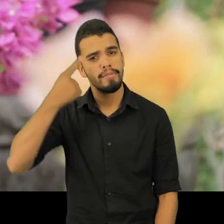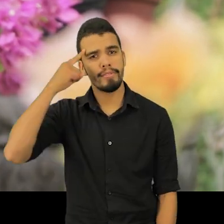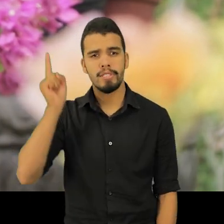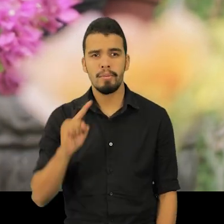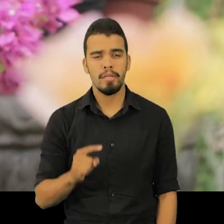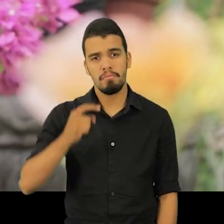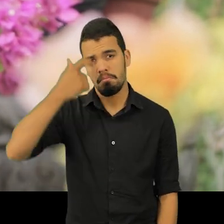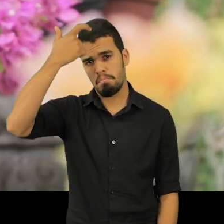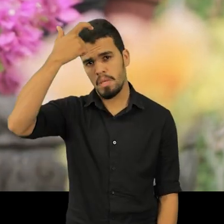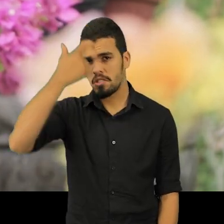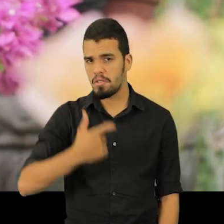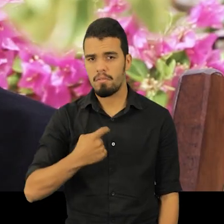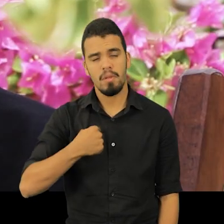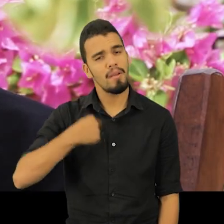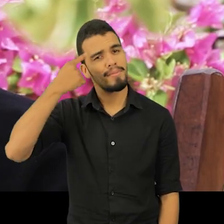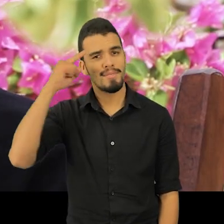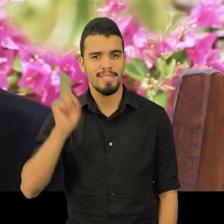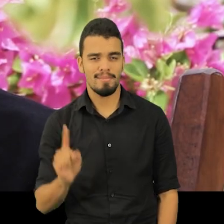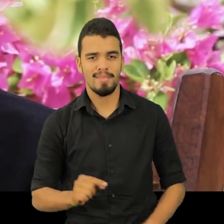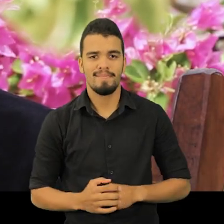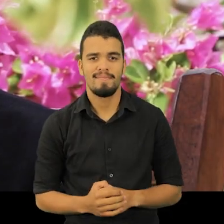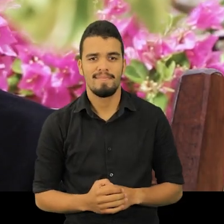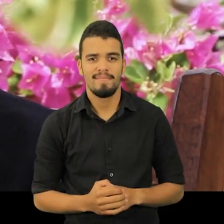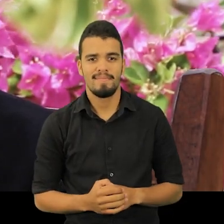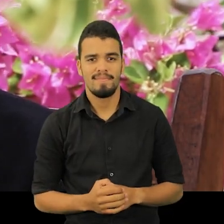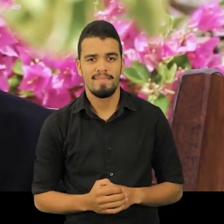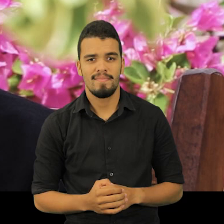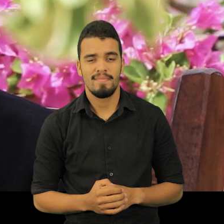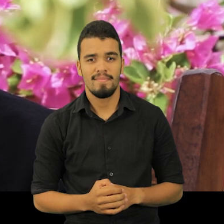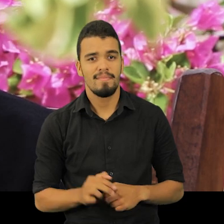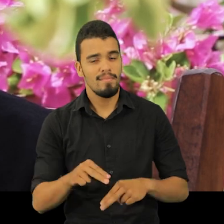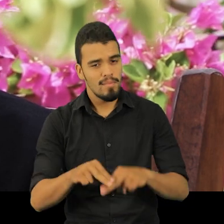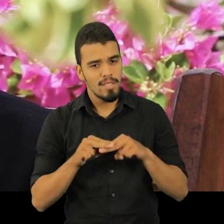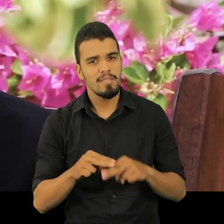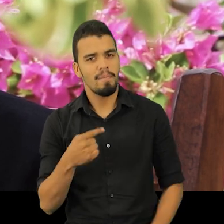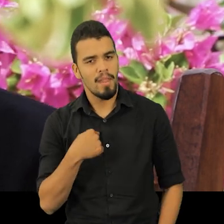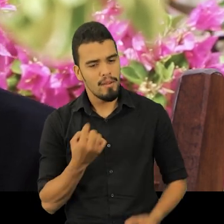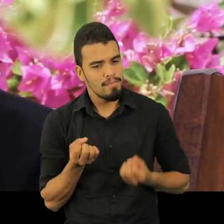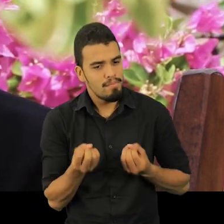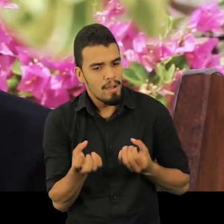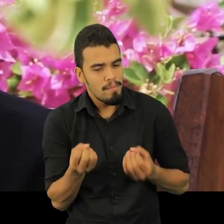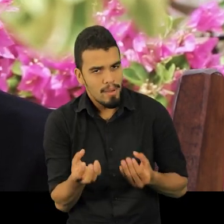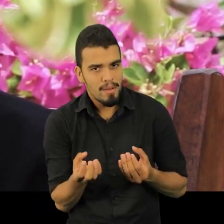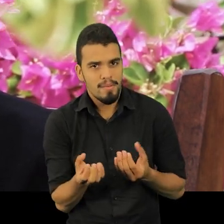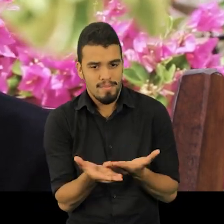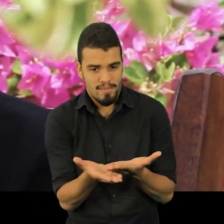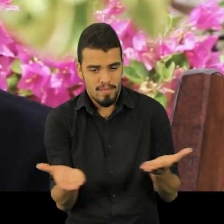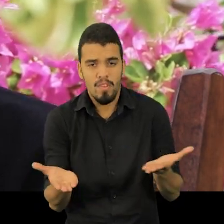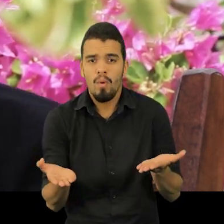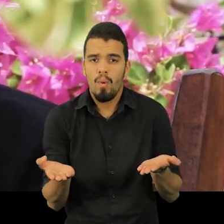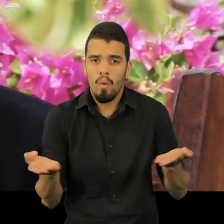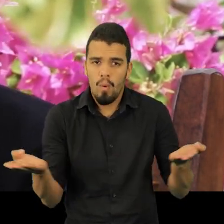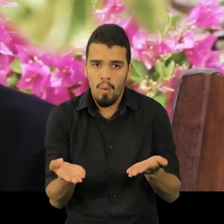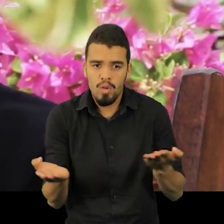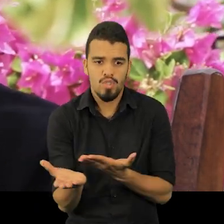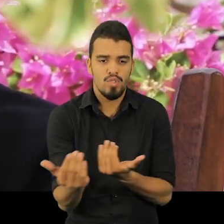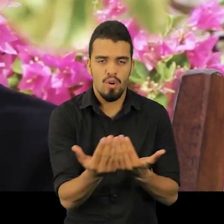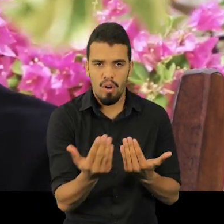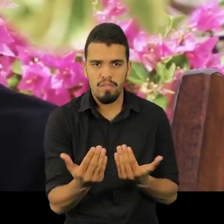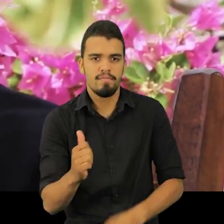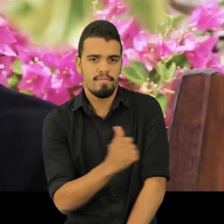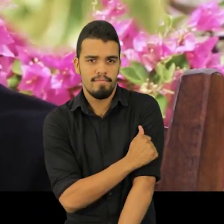sabia o que eu ia ser como pessoa. Eu costumo sempre dizer para os meninos novos que estão estudando hoje que